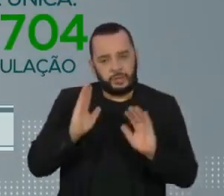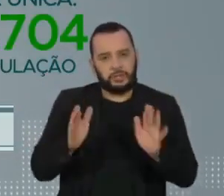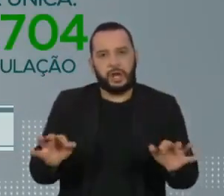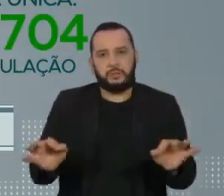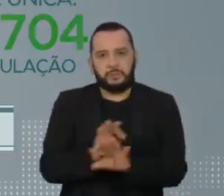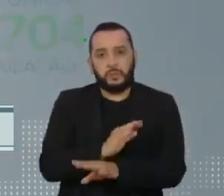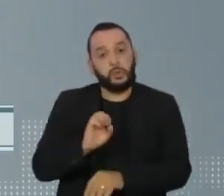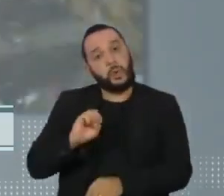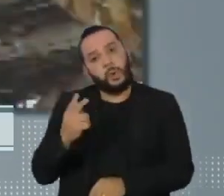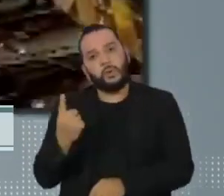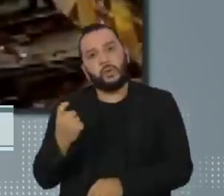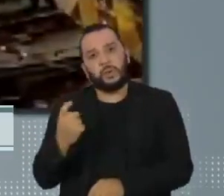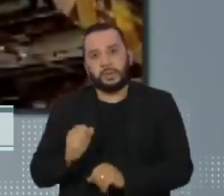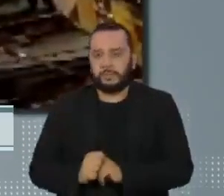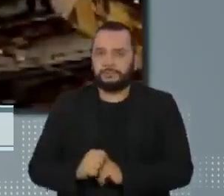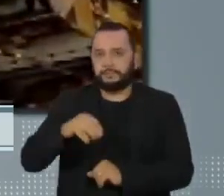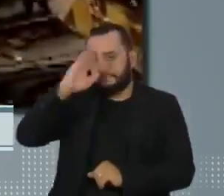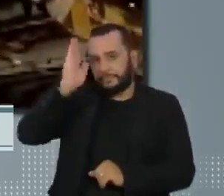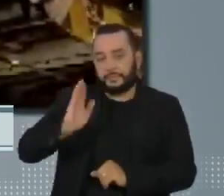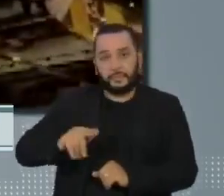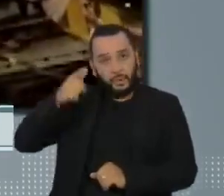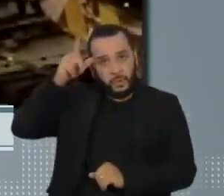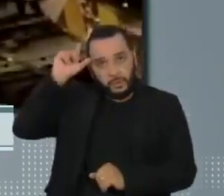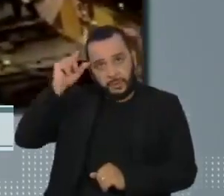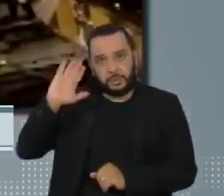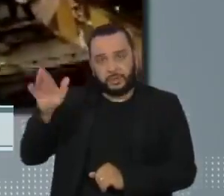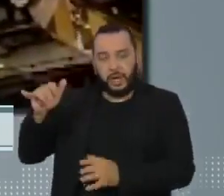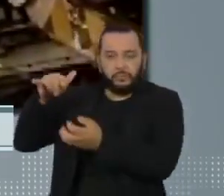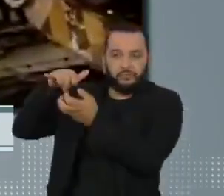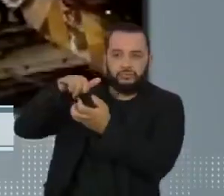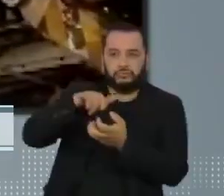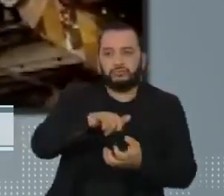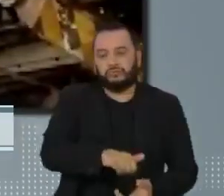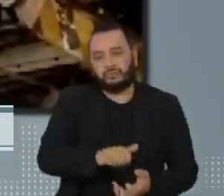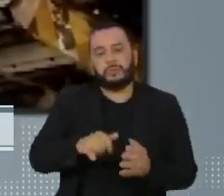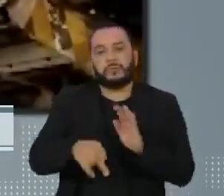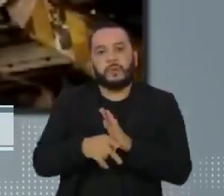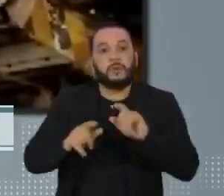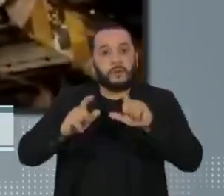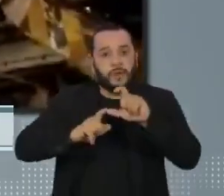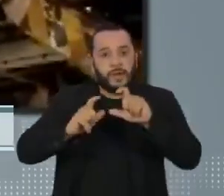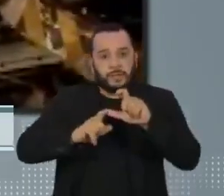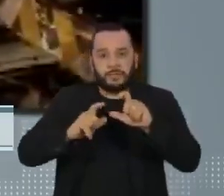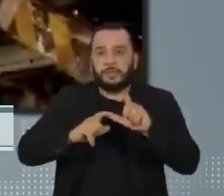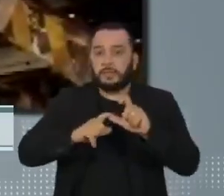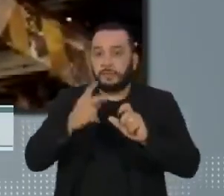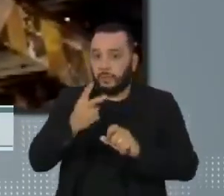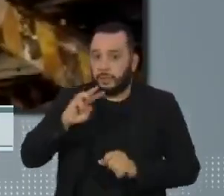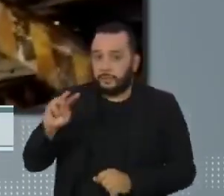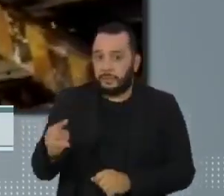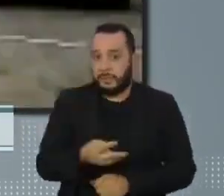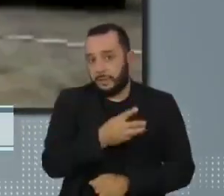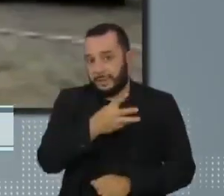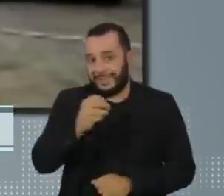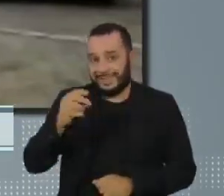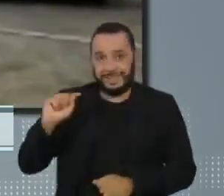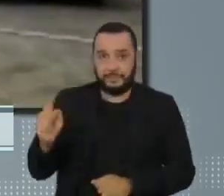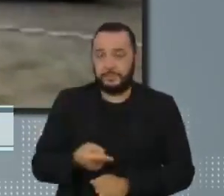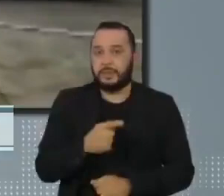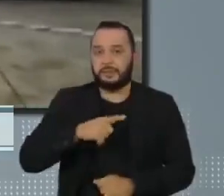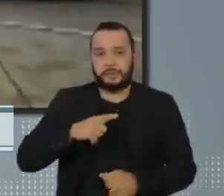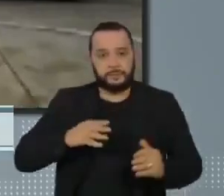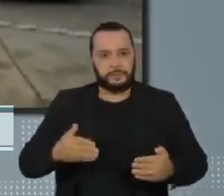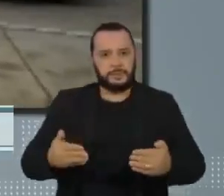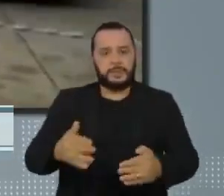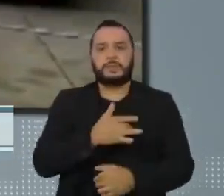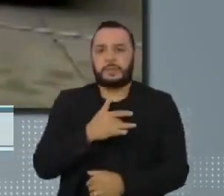segunda ou a dose única. O Brasil recebeu ontem mais dois lotes de vacinas da Pfizer. Foram quase 2 milhões e 300 mil. O Ministério da